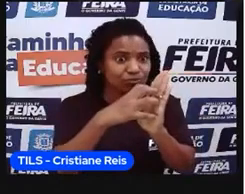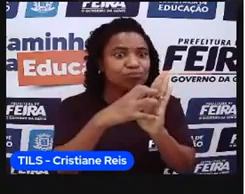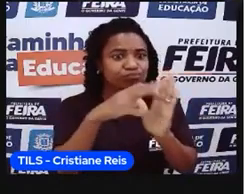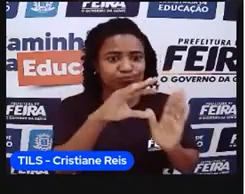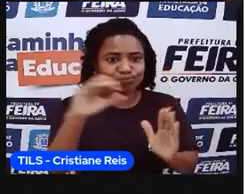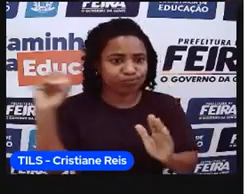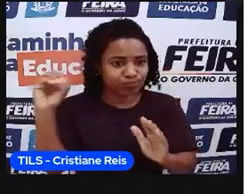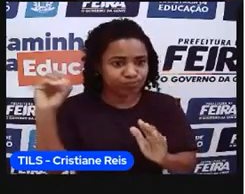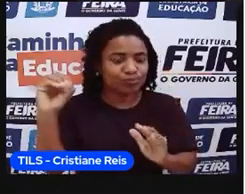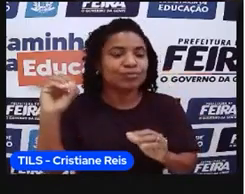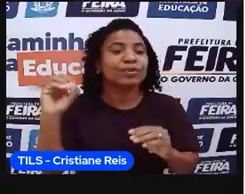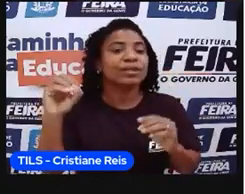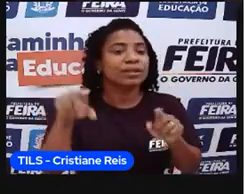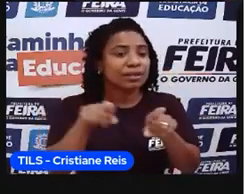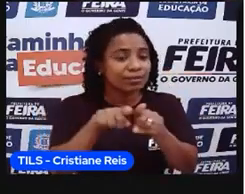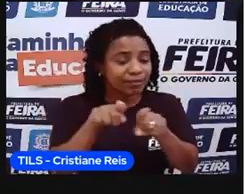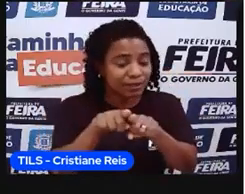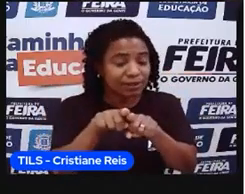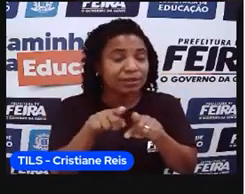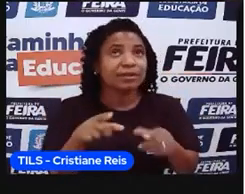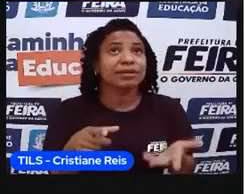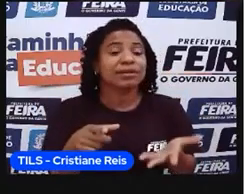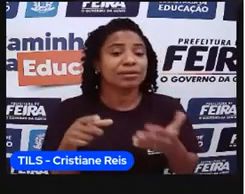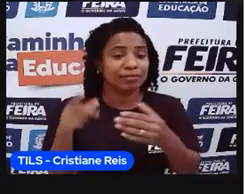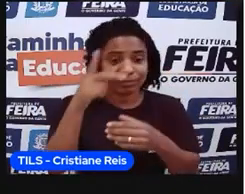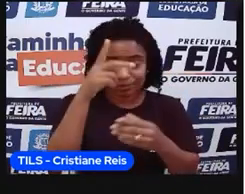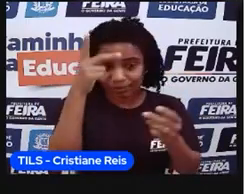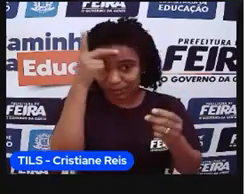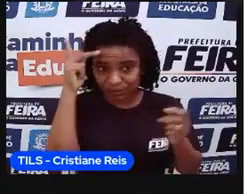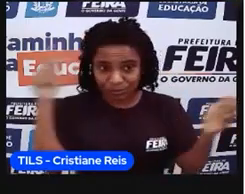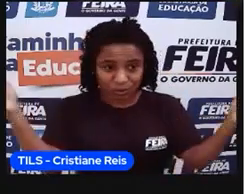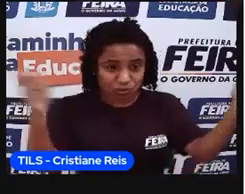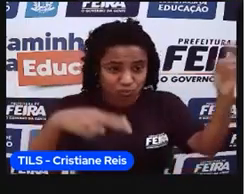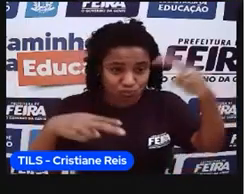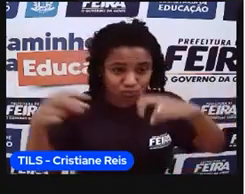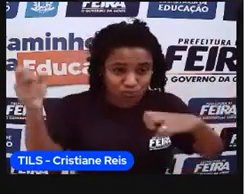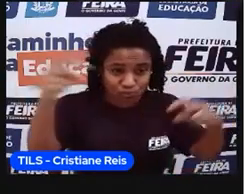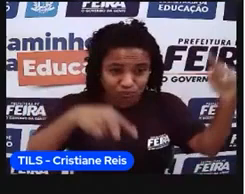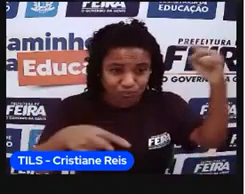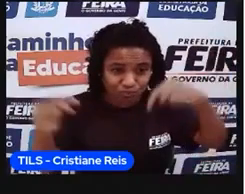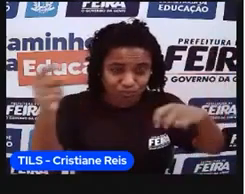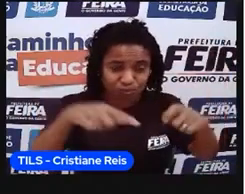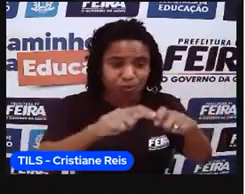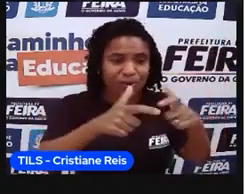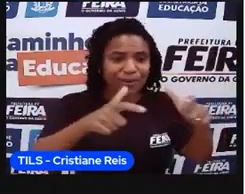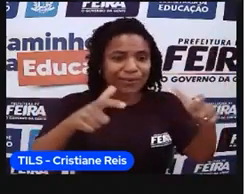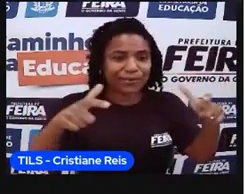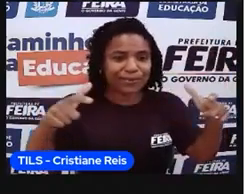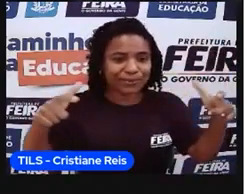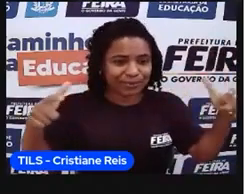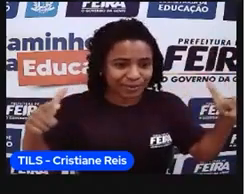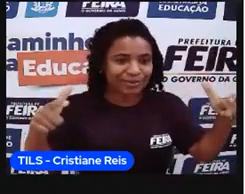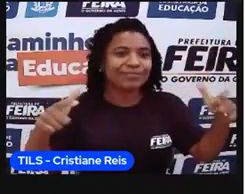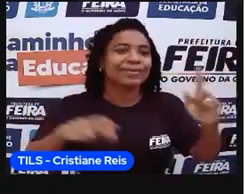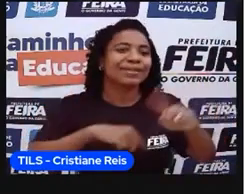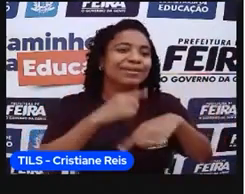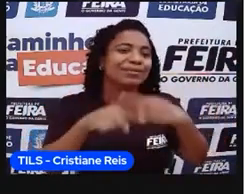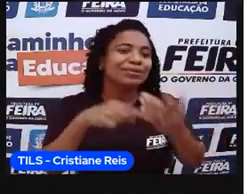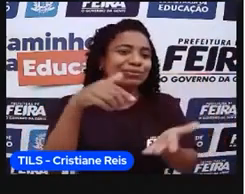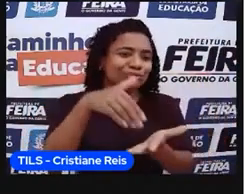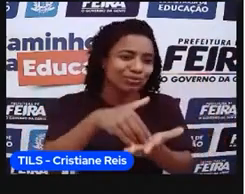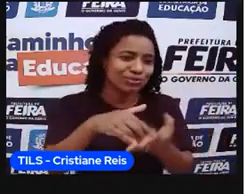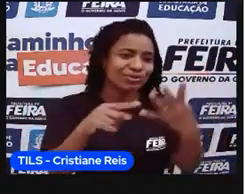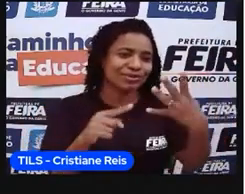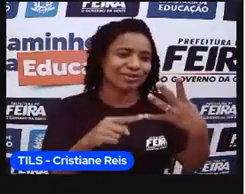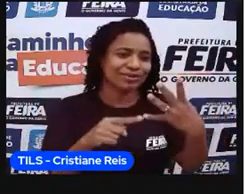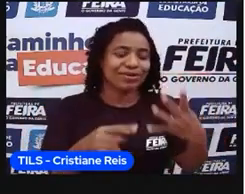centro-sul, com a vinda também de imigrantes, que também depois até foi ao sul do país, e por fim, a atividade do